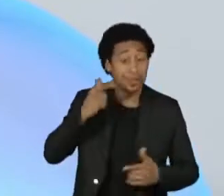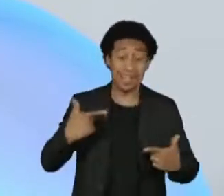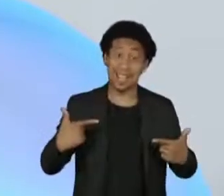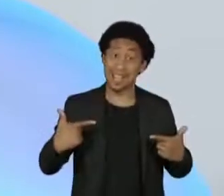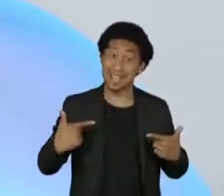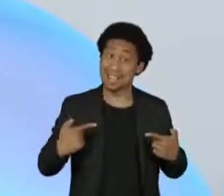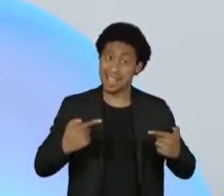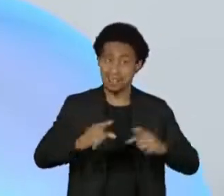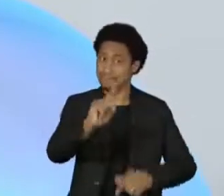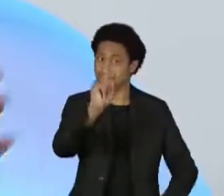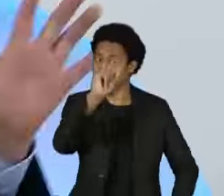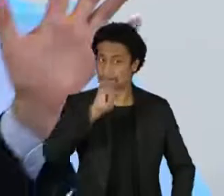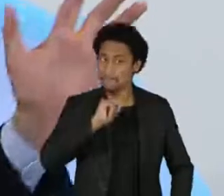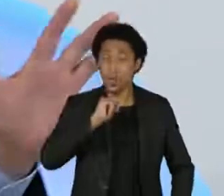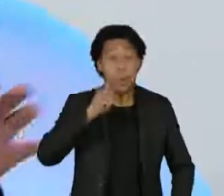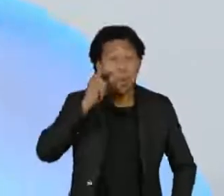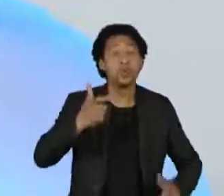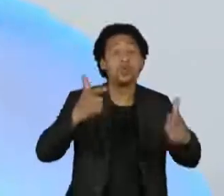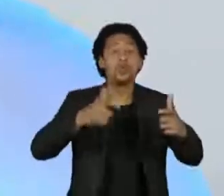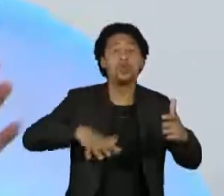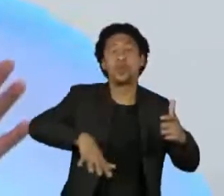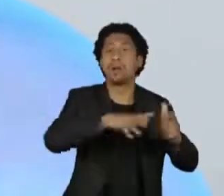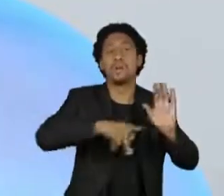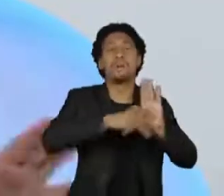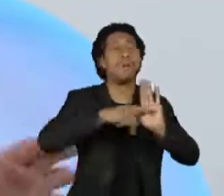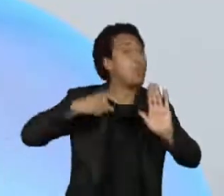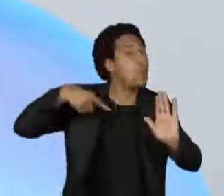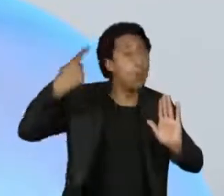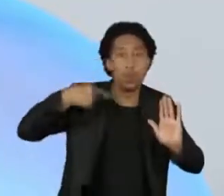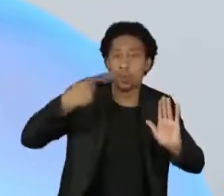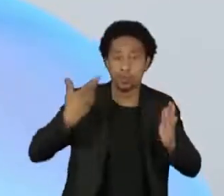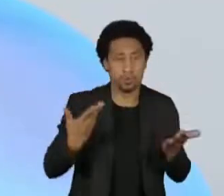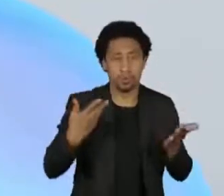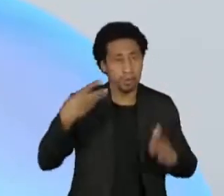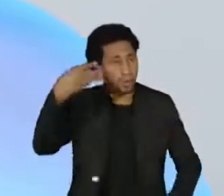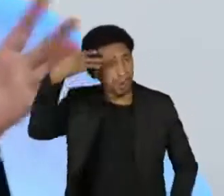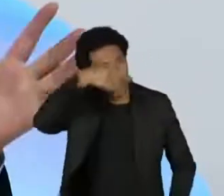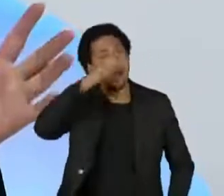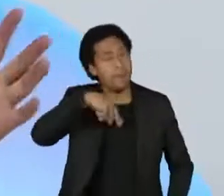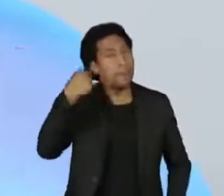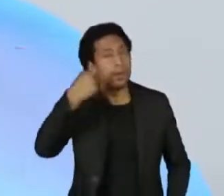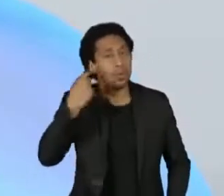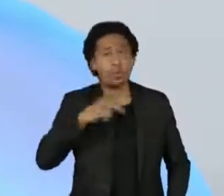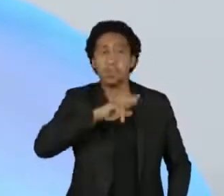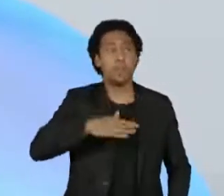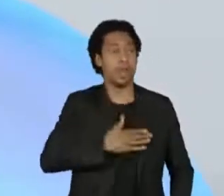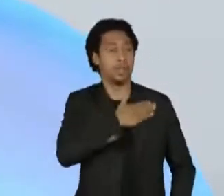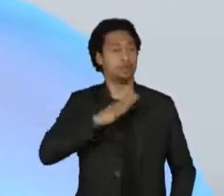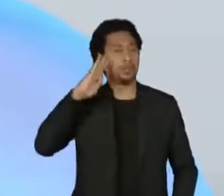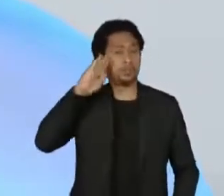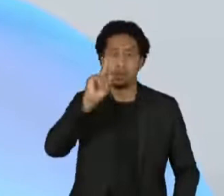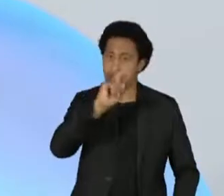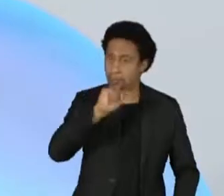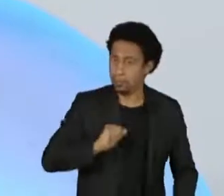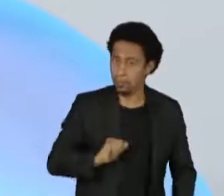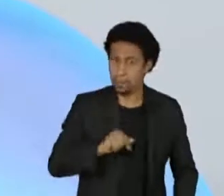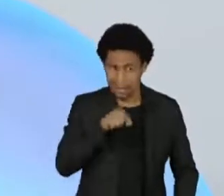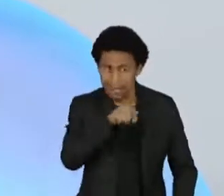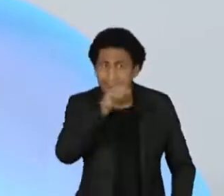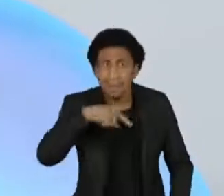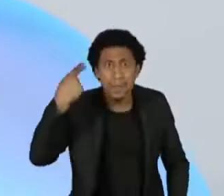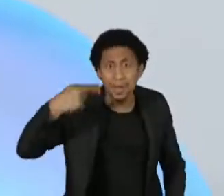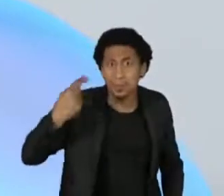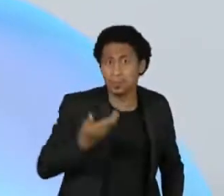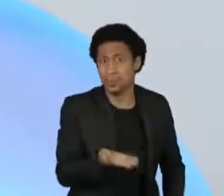quartel, parecia um hospício. O Roberto Jefferson é um maluco, então não é um general, se tornou um maluco. Em